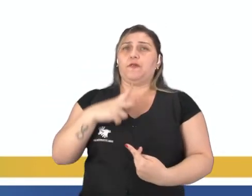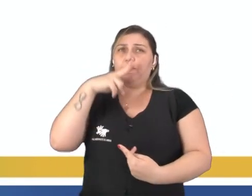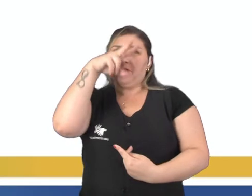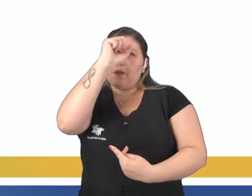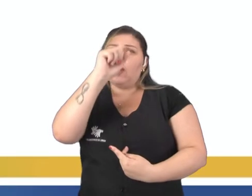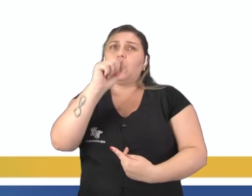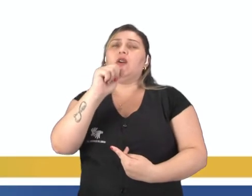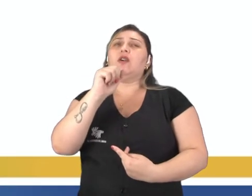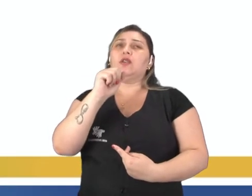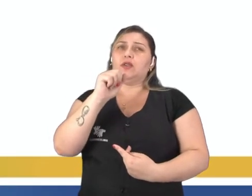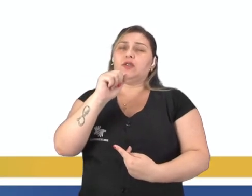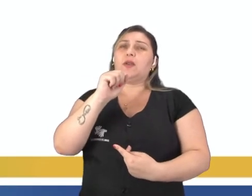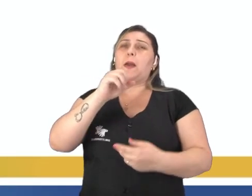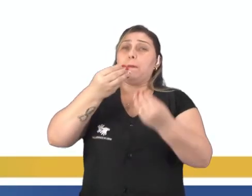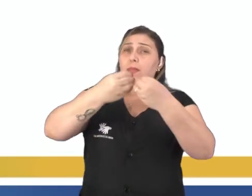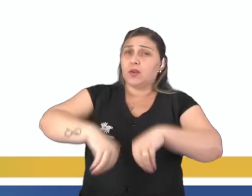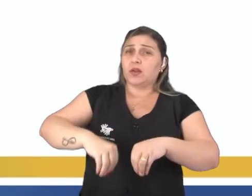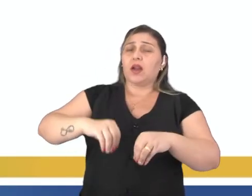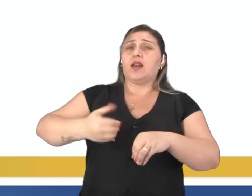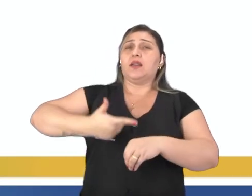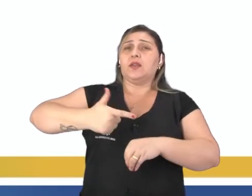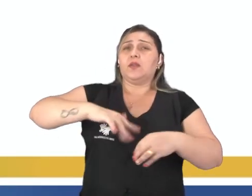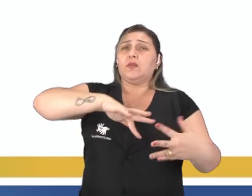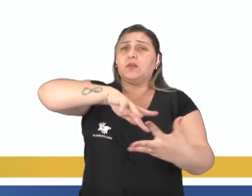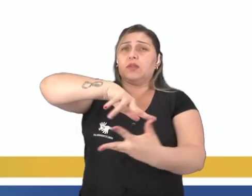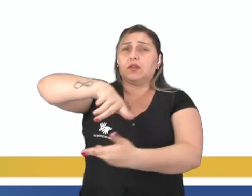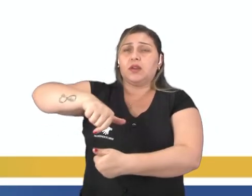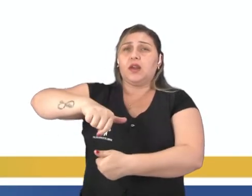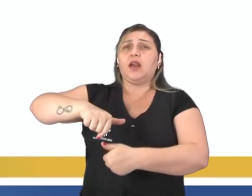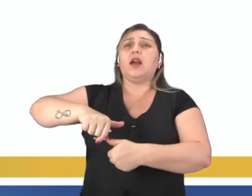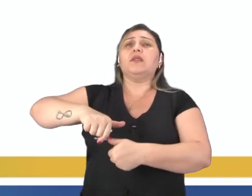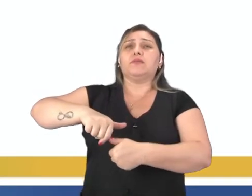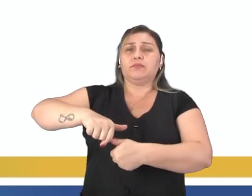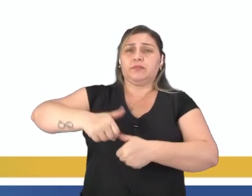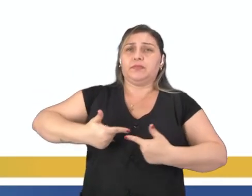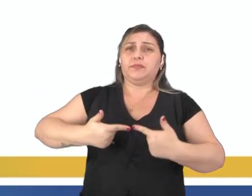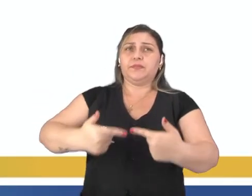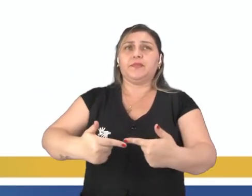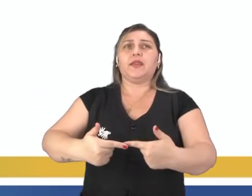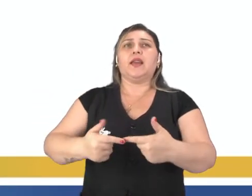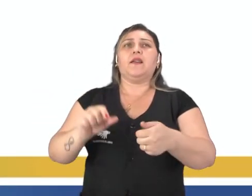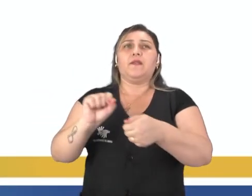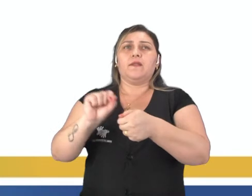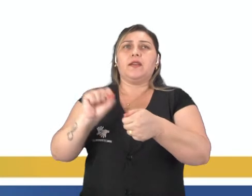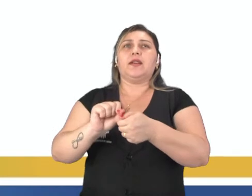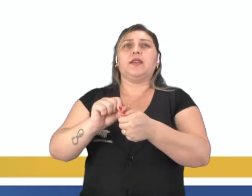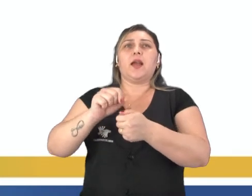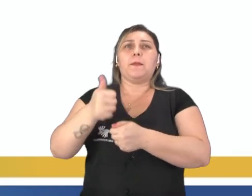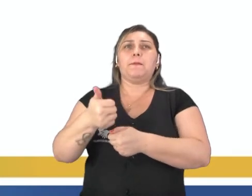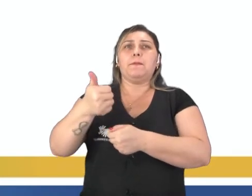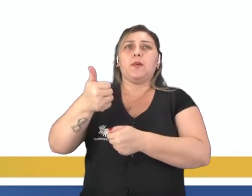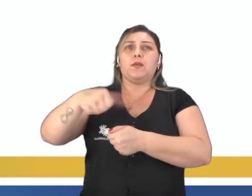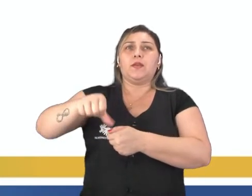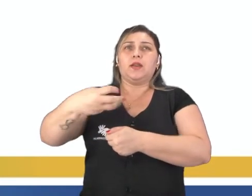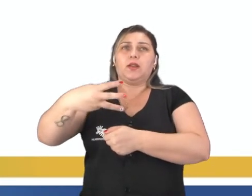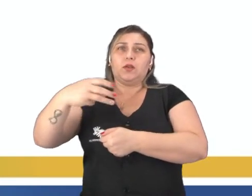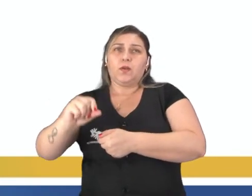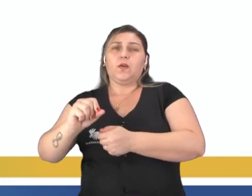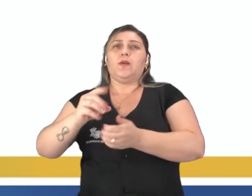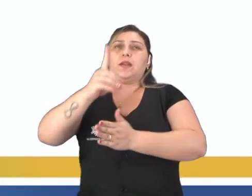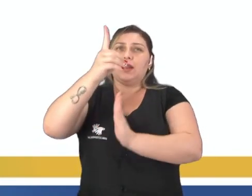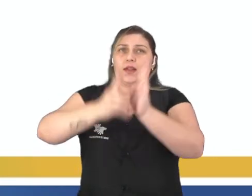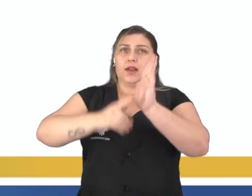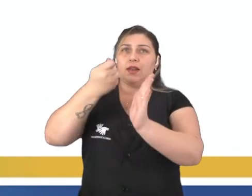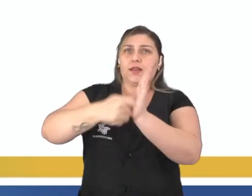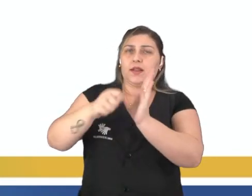abalados na Segunda Guerra Mundial. E 4. Criada em 1938, a Declaração foi assinada, à época, pelos